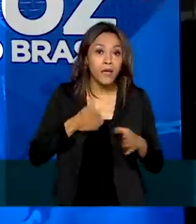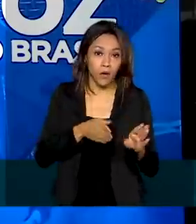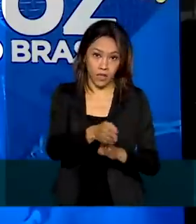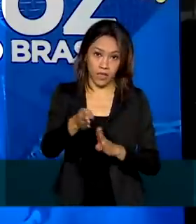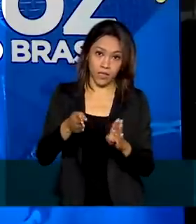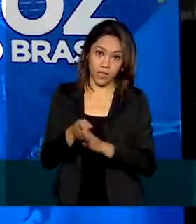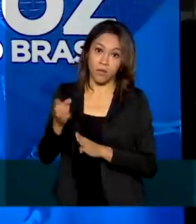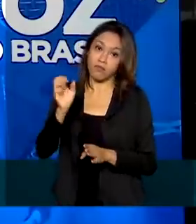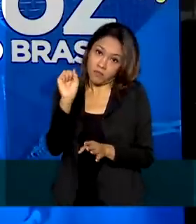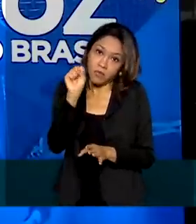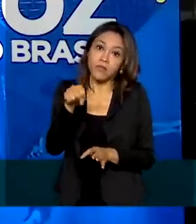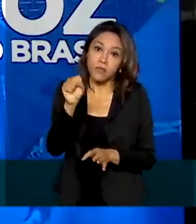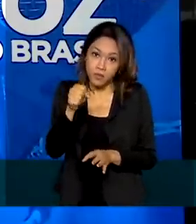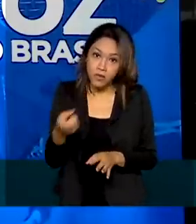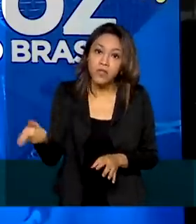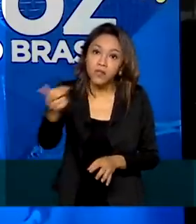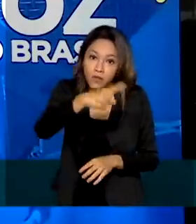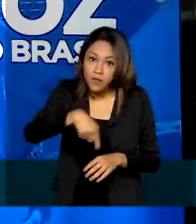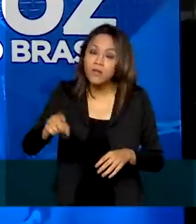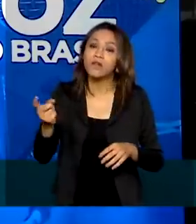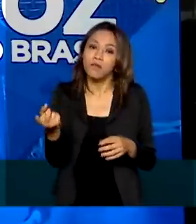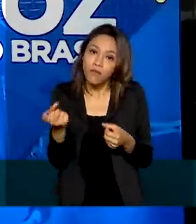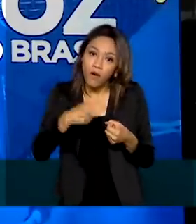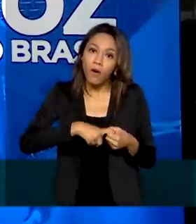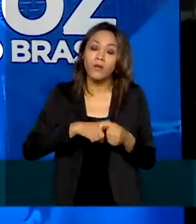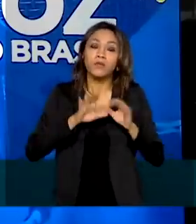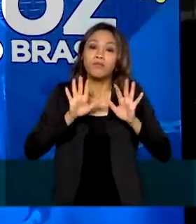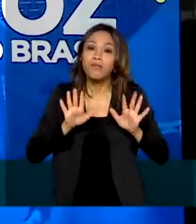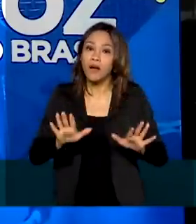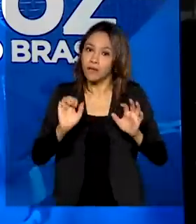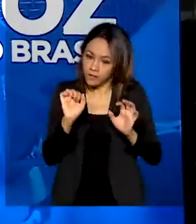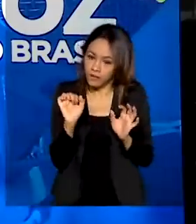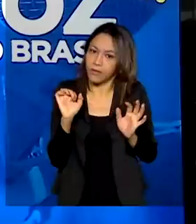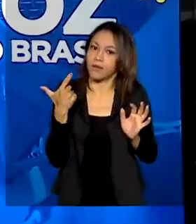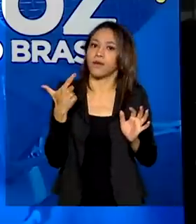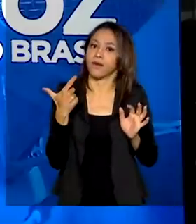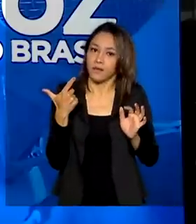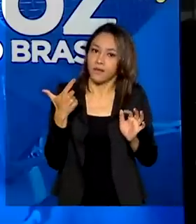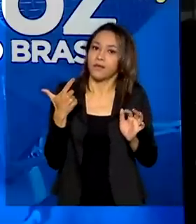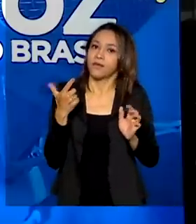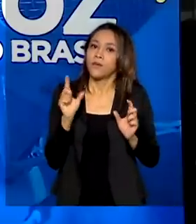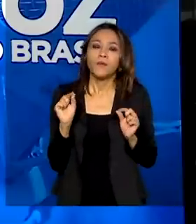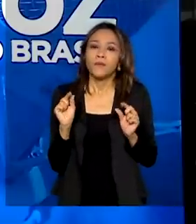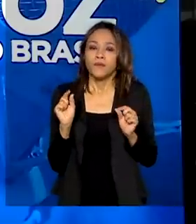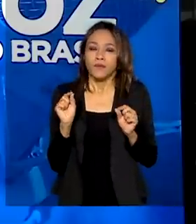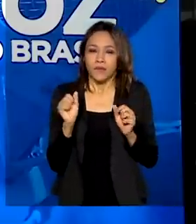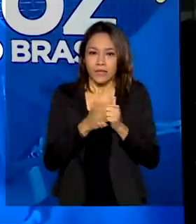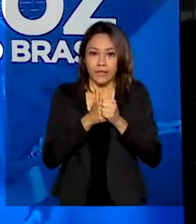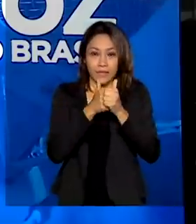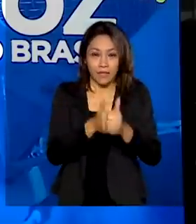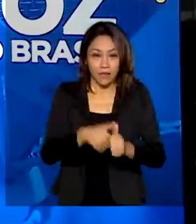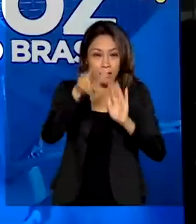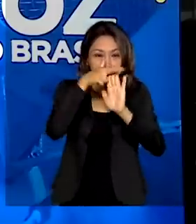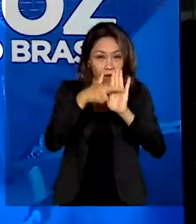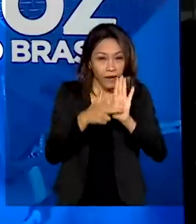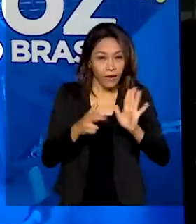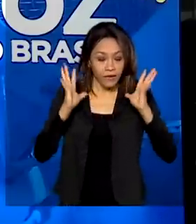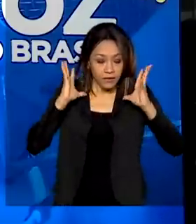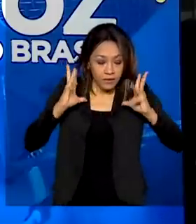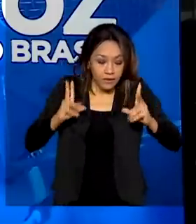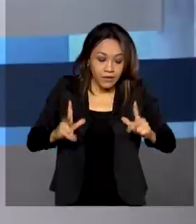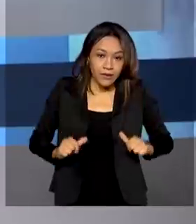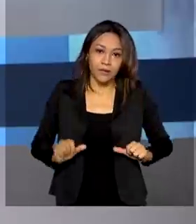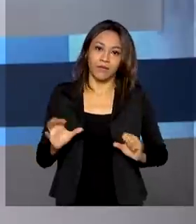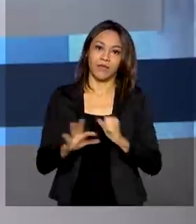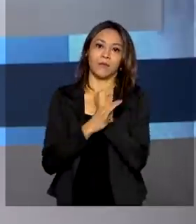retorne sim, esse é o ponto, mas, claro, observando as questões dos protocolos de biossegurança.